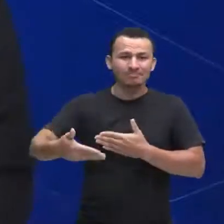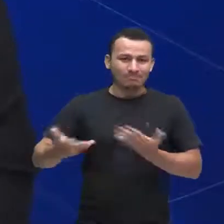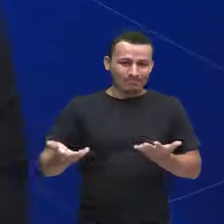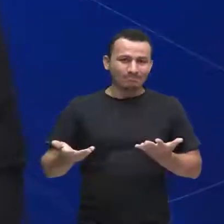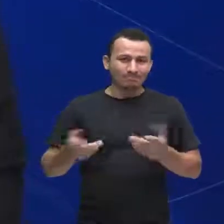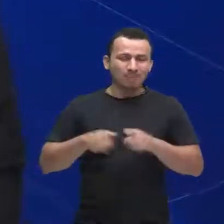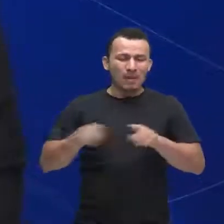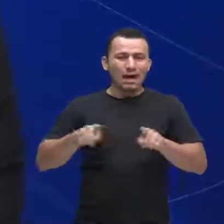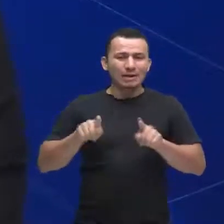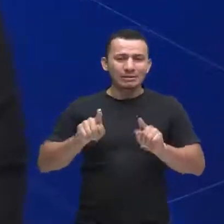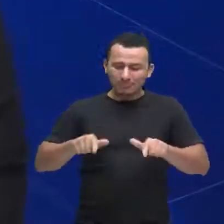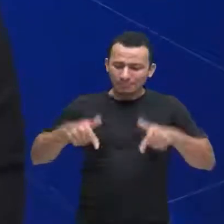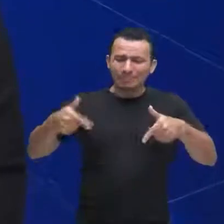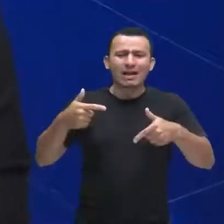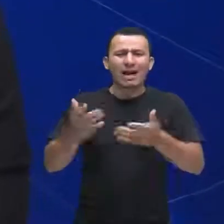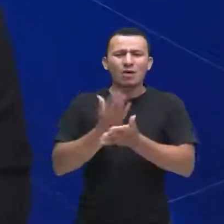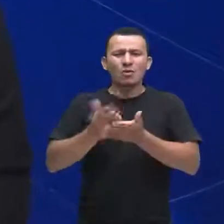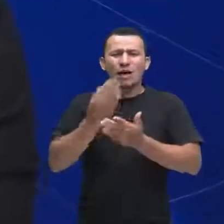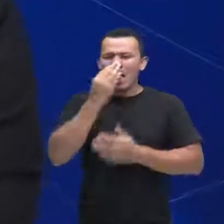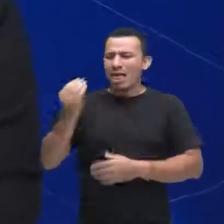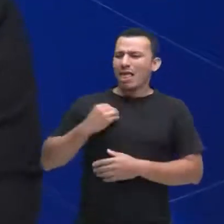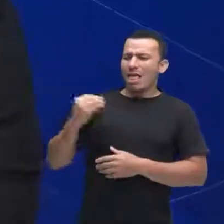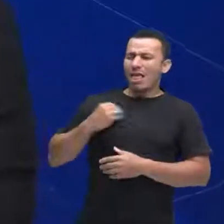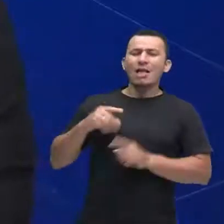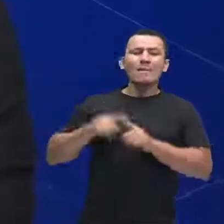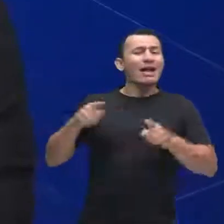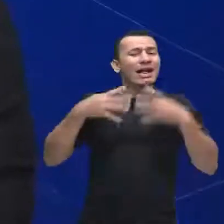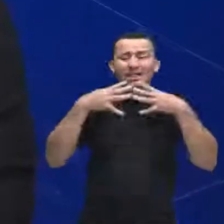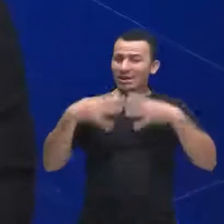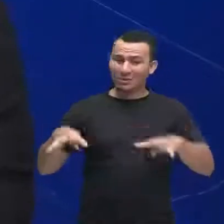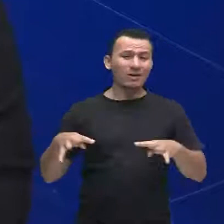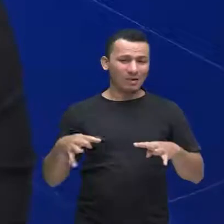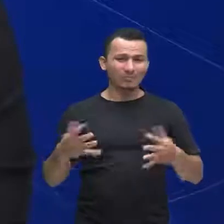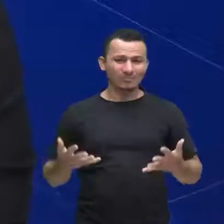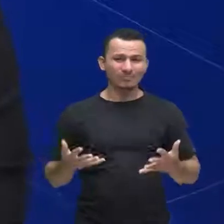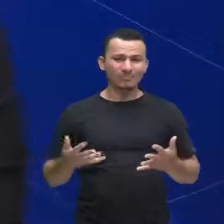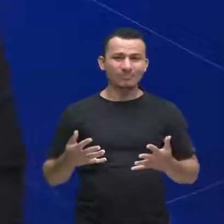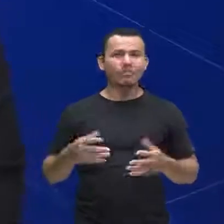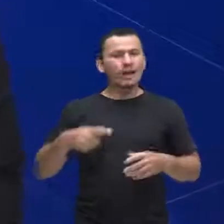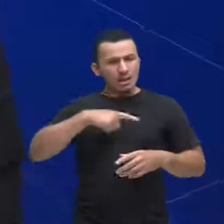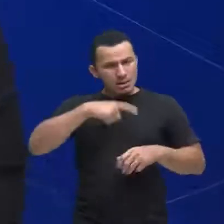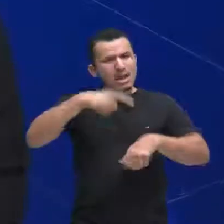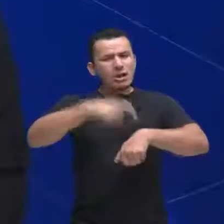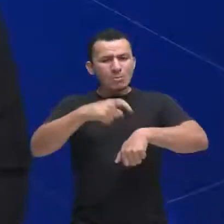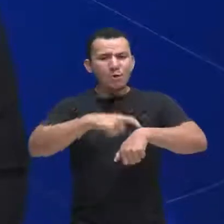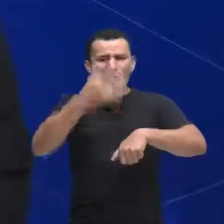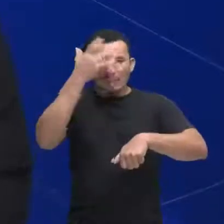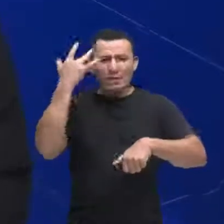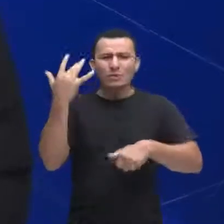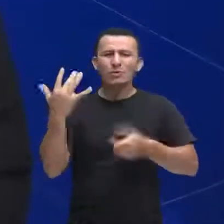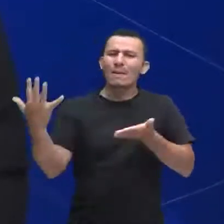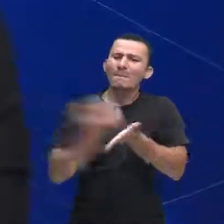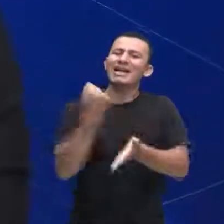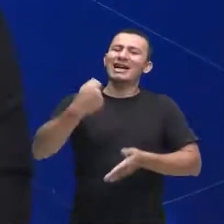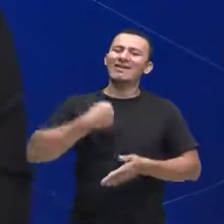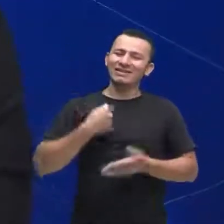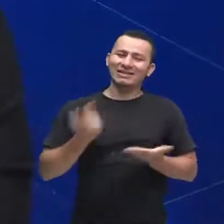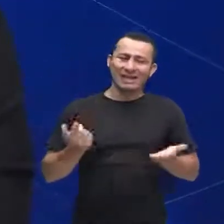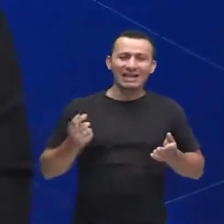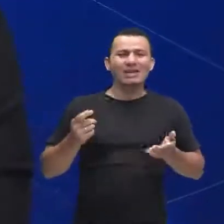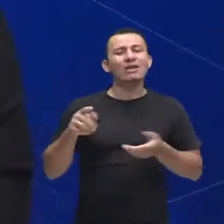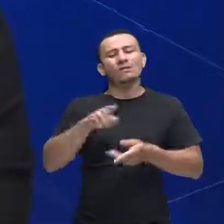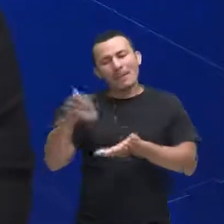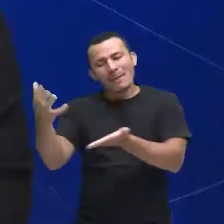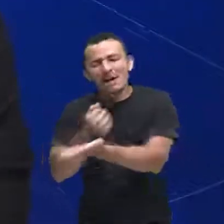encarado como um processo de rejeição mas é um processo literalmente natural no sentido de que também vai ter um momento em que alguém vai querer você e você não vai querer a pessoa